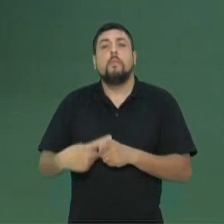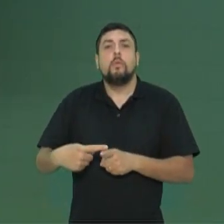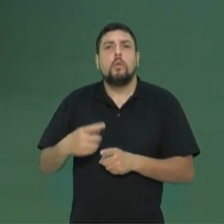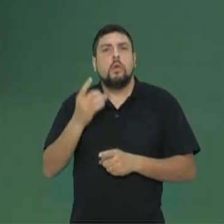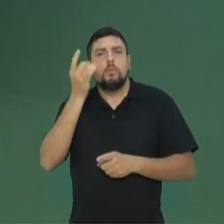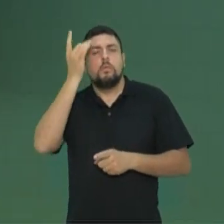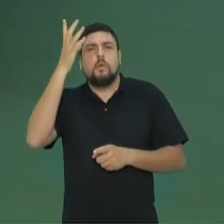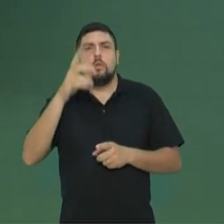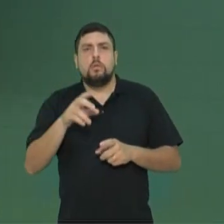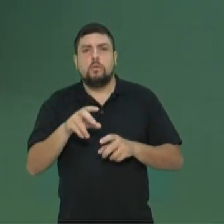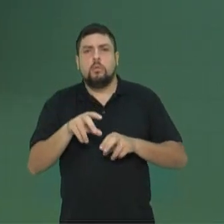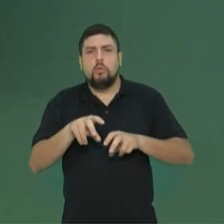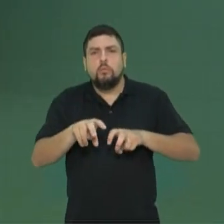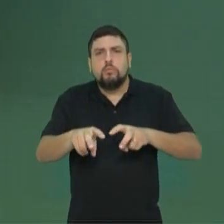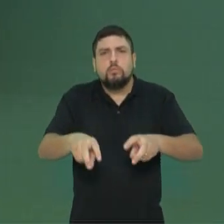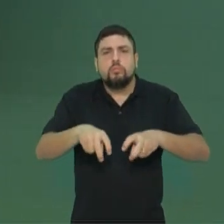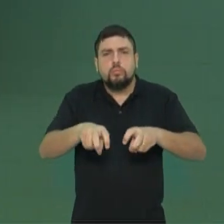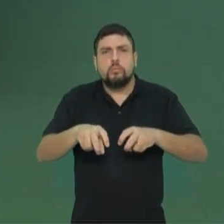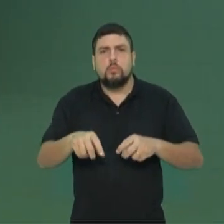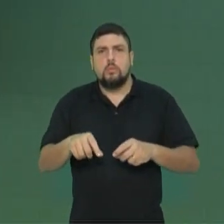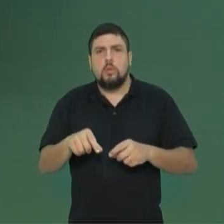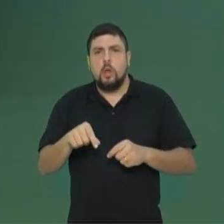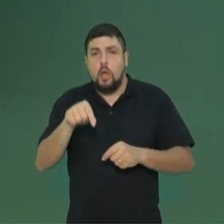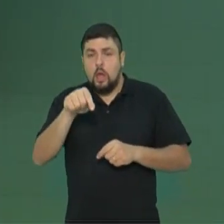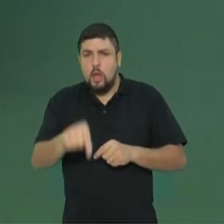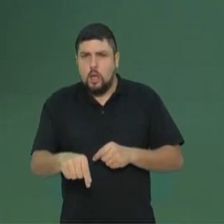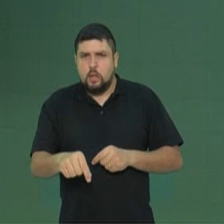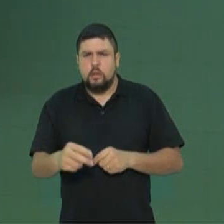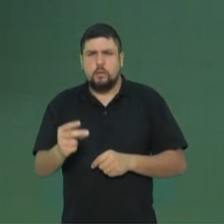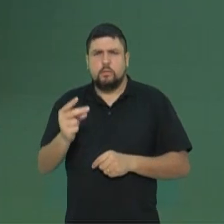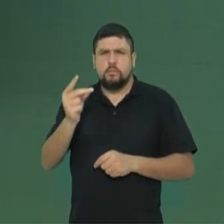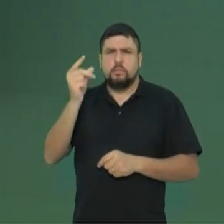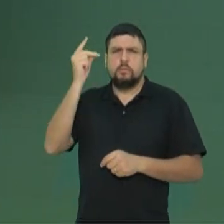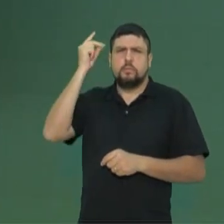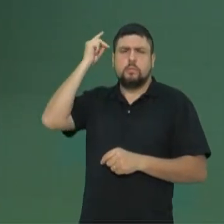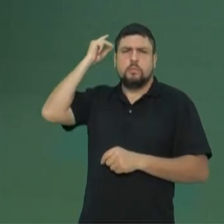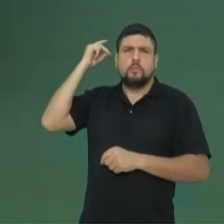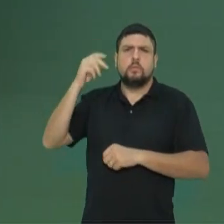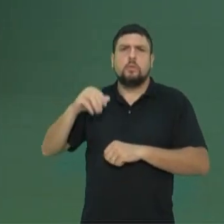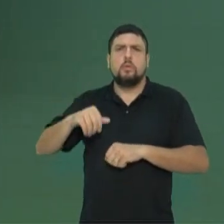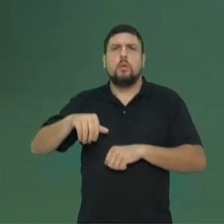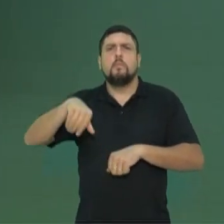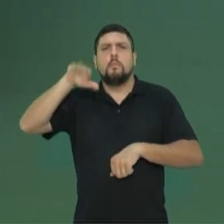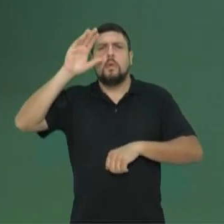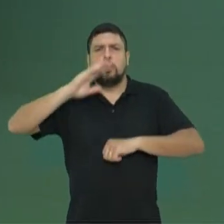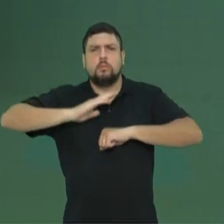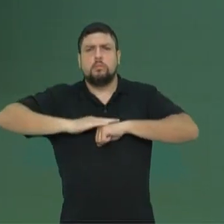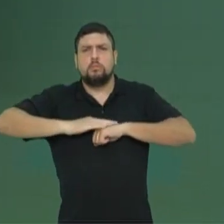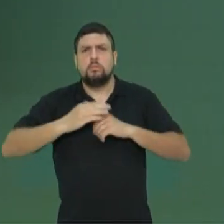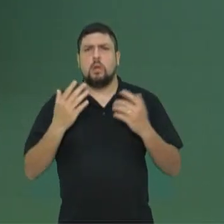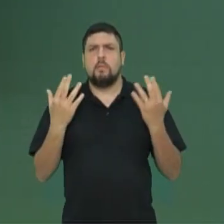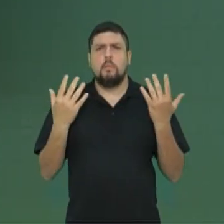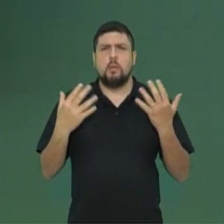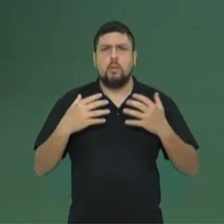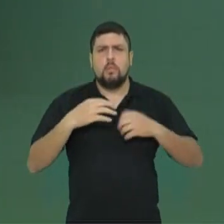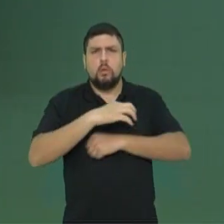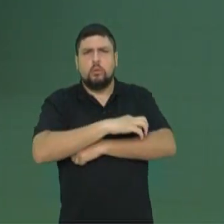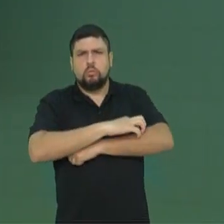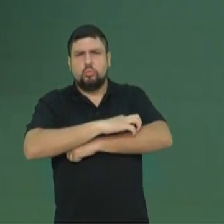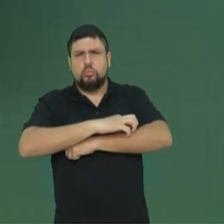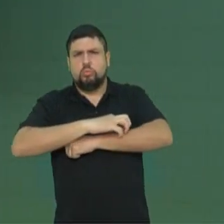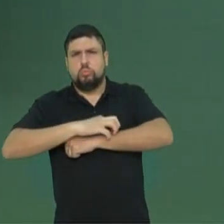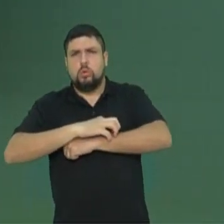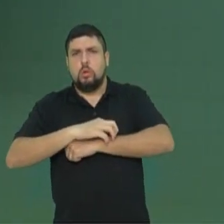Então, não era um solo muito explorado pela agricultura, na época da agricultura mais manual ou com tração animal, e que hoje ele é bem